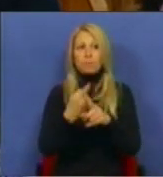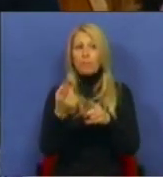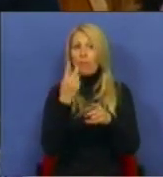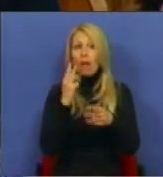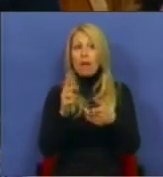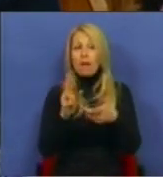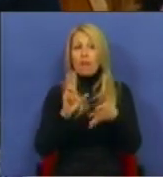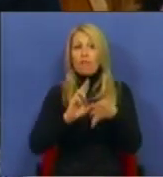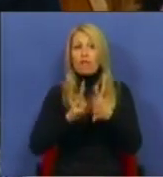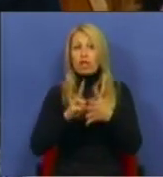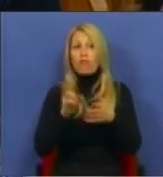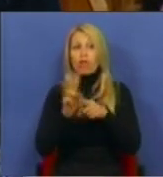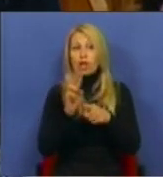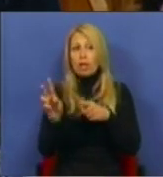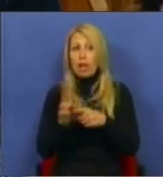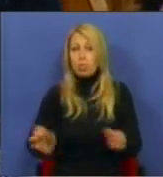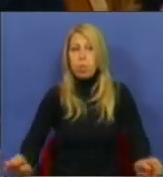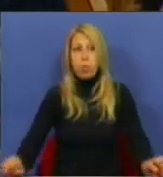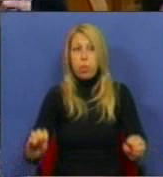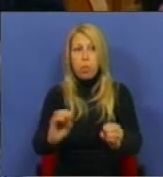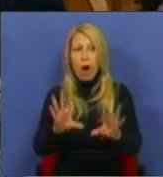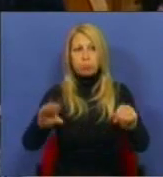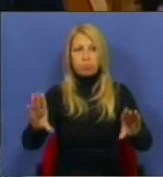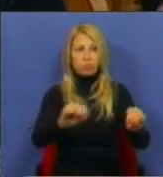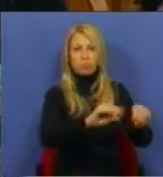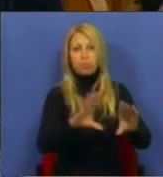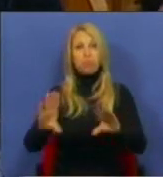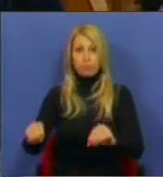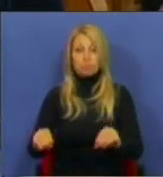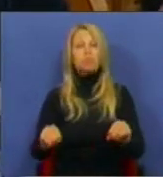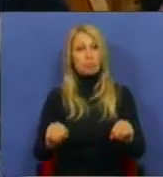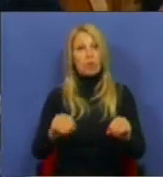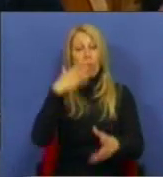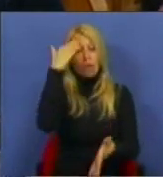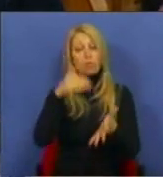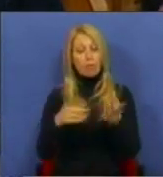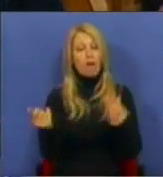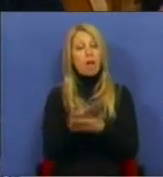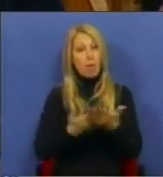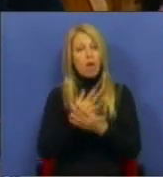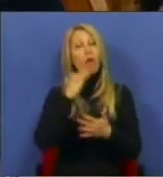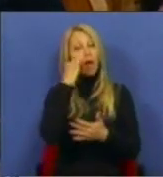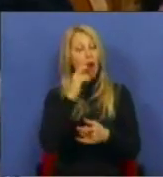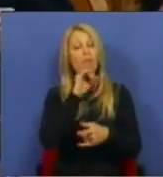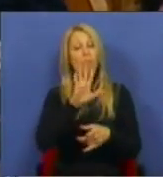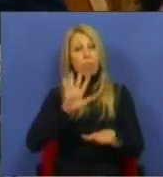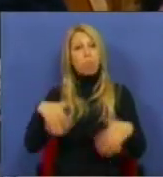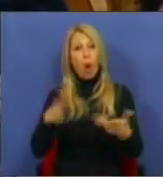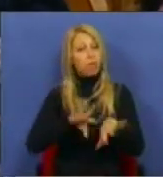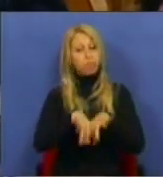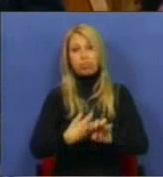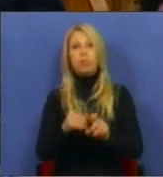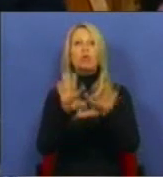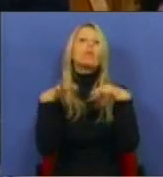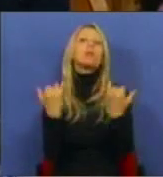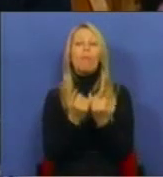preços a duplicarem no espaço de uma semana. Os efeitos económicos são graves, podem ser devastadores socialmente e, sobretudo,